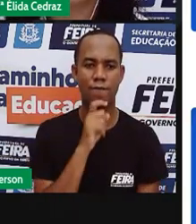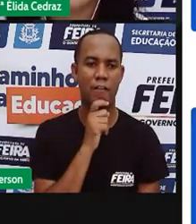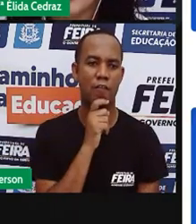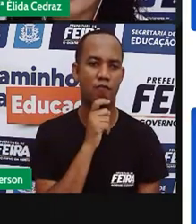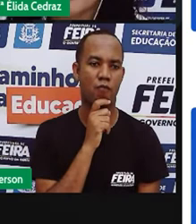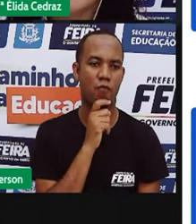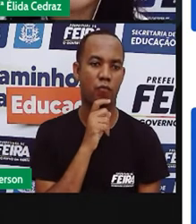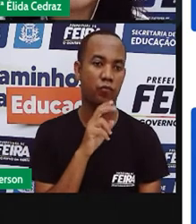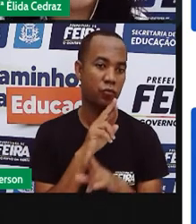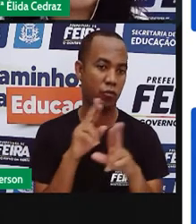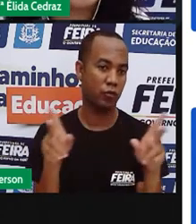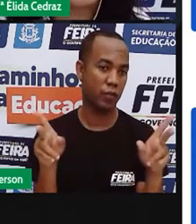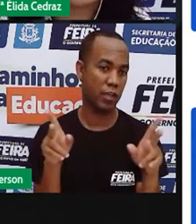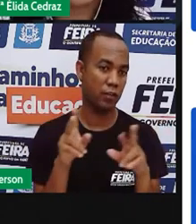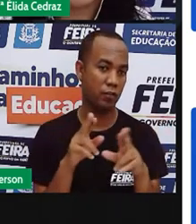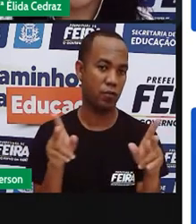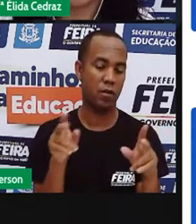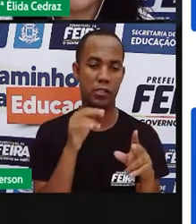Frio.